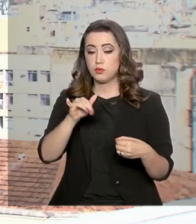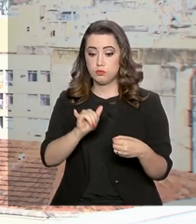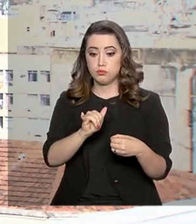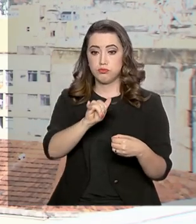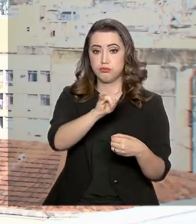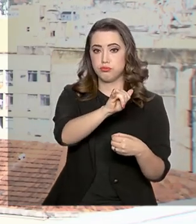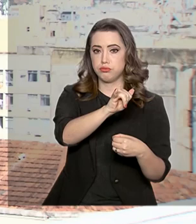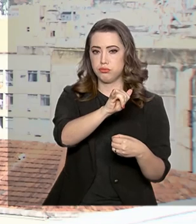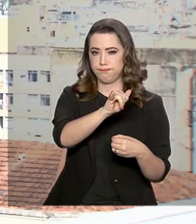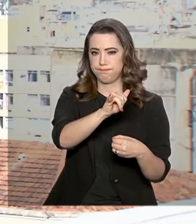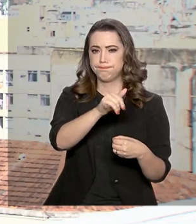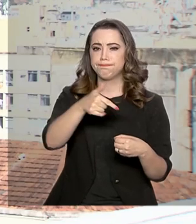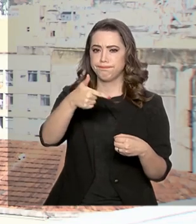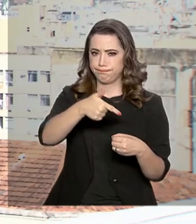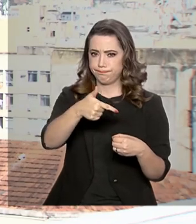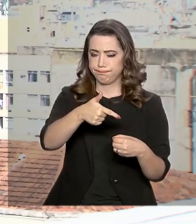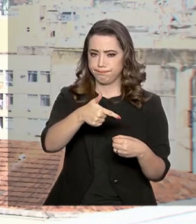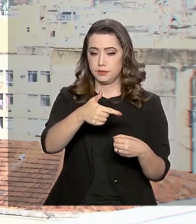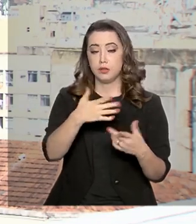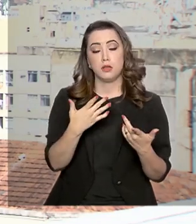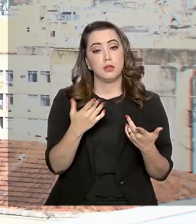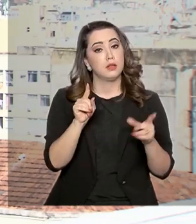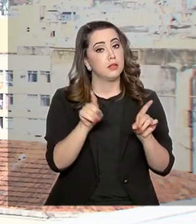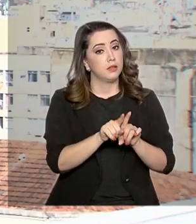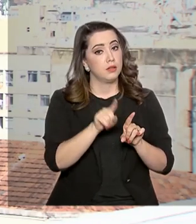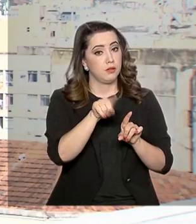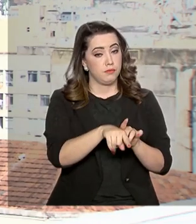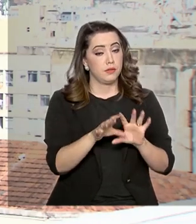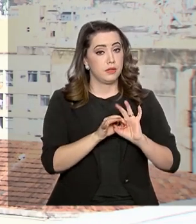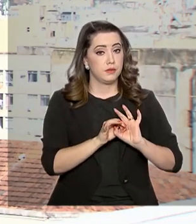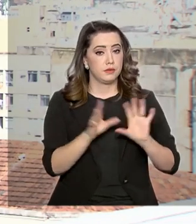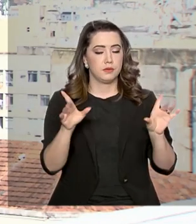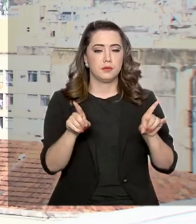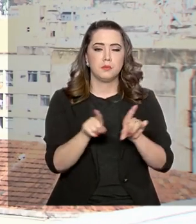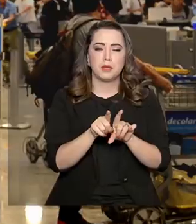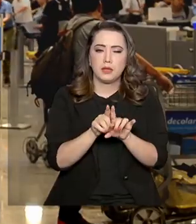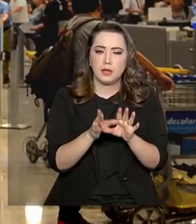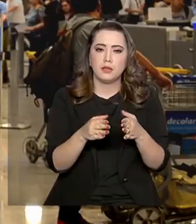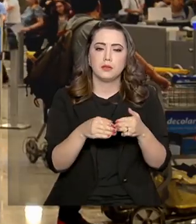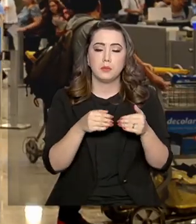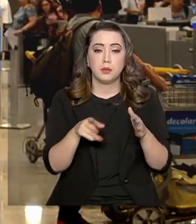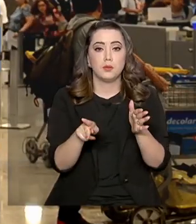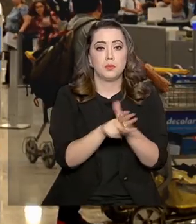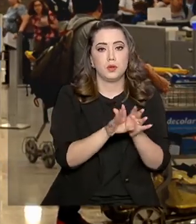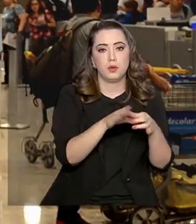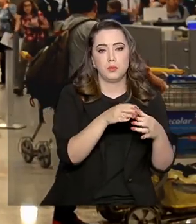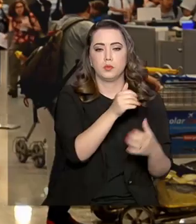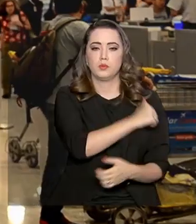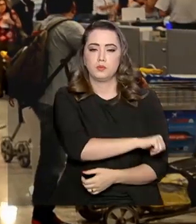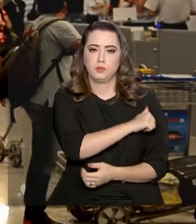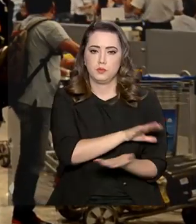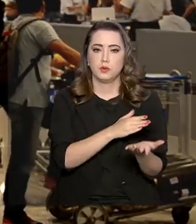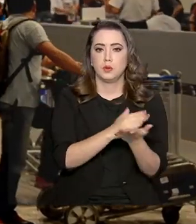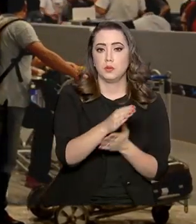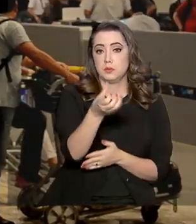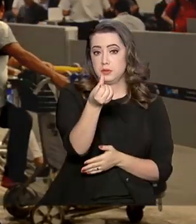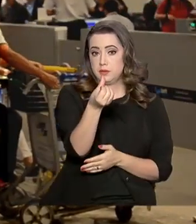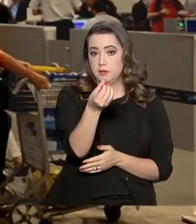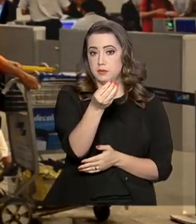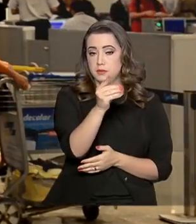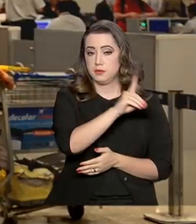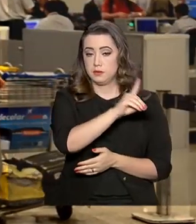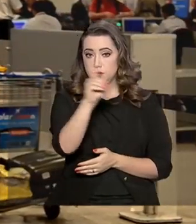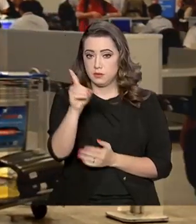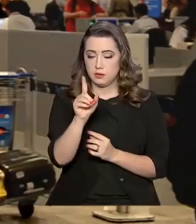A medida foi autorizada pelo Conselho Nacional de Política Fazendária, o CONFAES, e entra em vigor em 60 dias. A redução